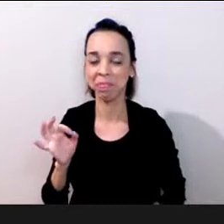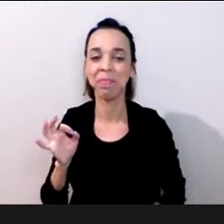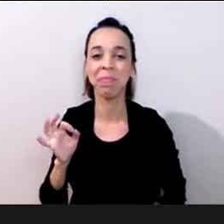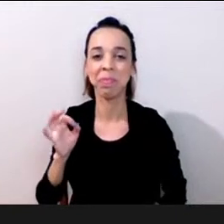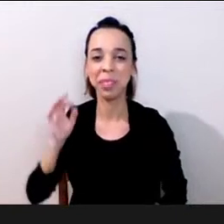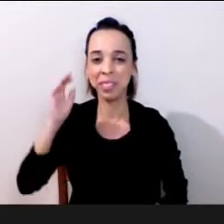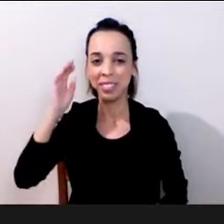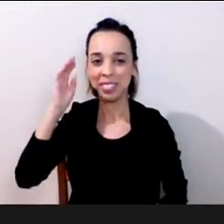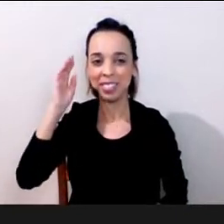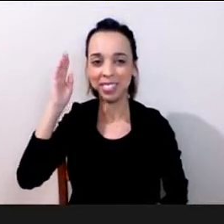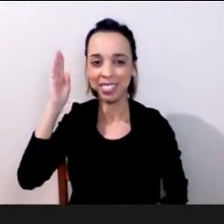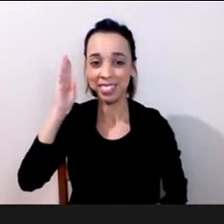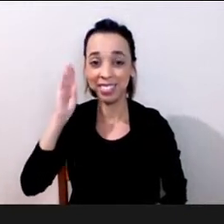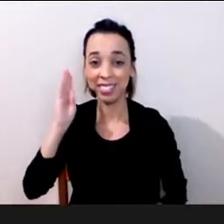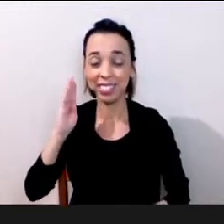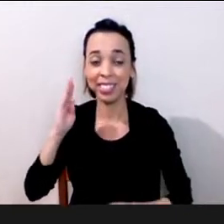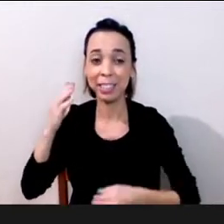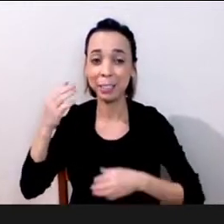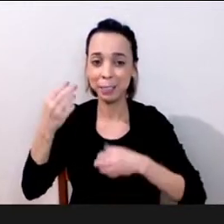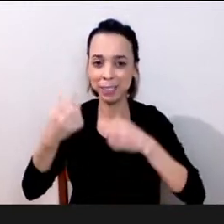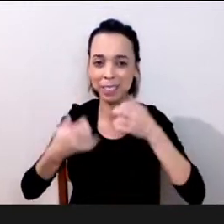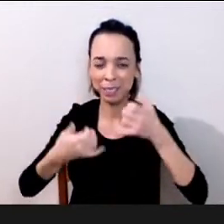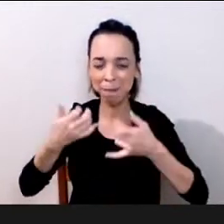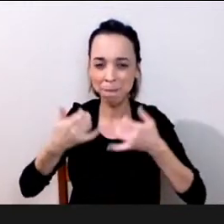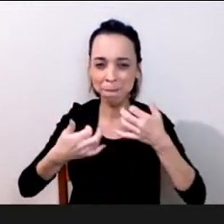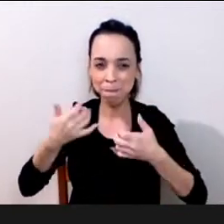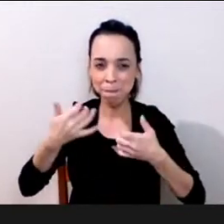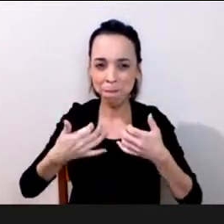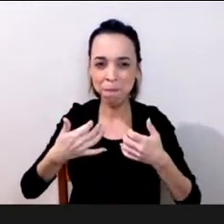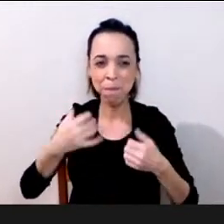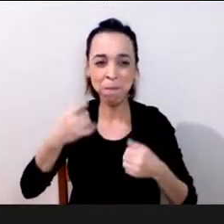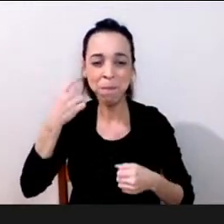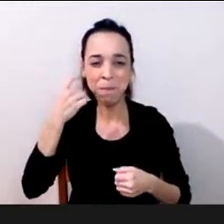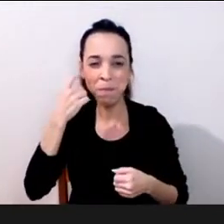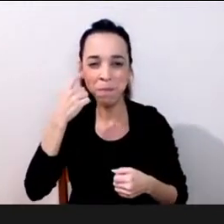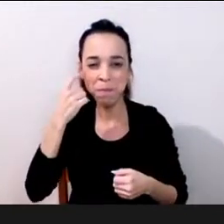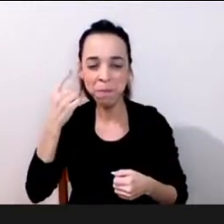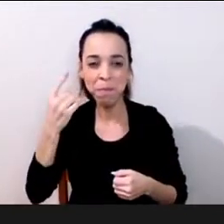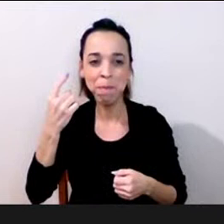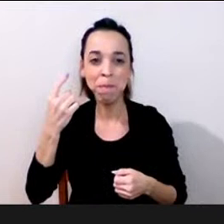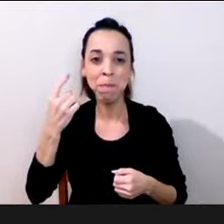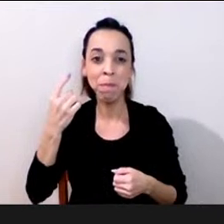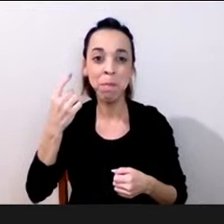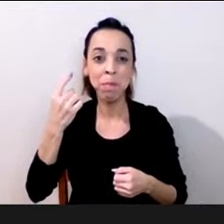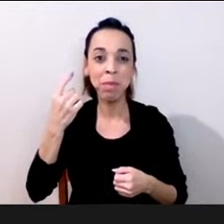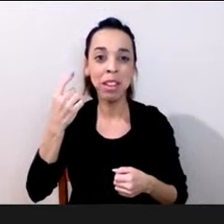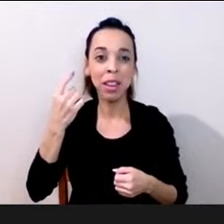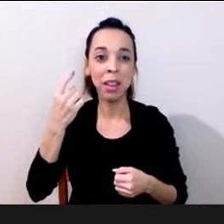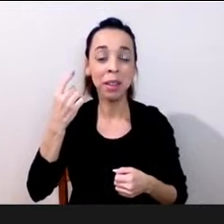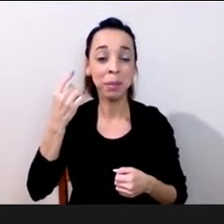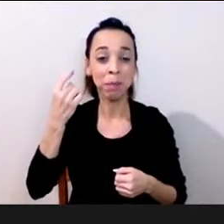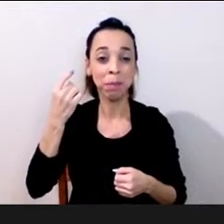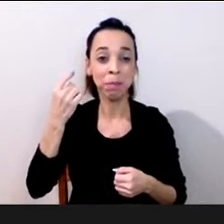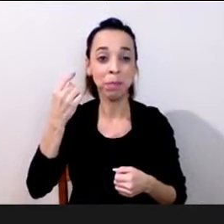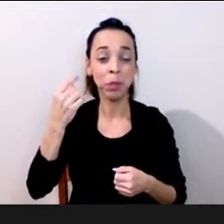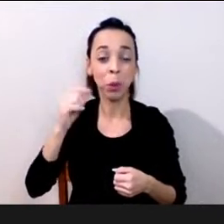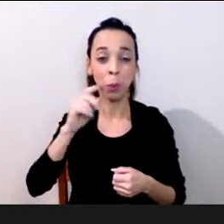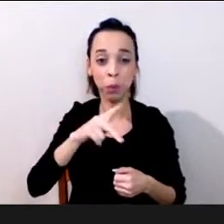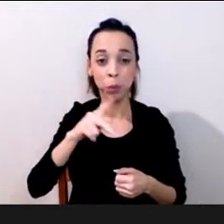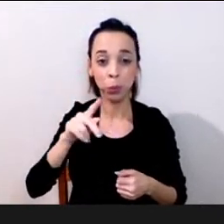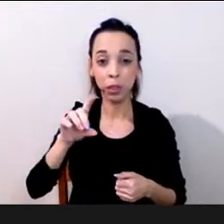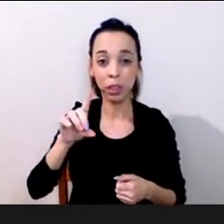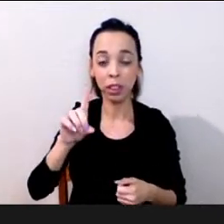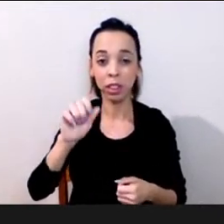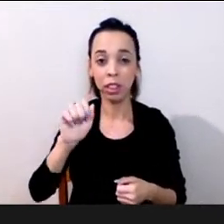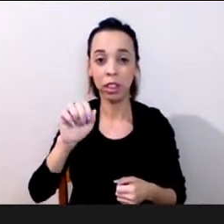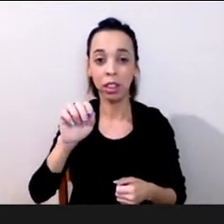aqui que a gente vê que a gente está voltando um pouquinho lá no começo quando o professor Davi acabou colocando né da importância que nós temos